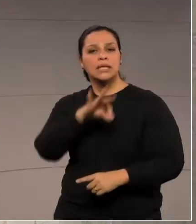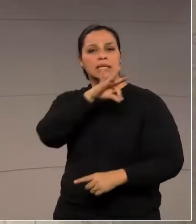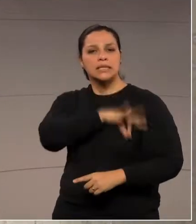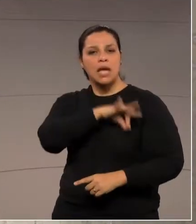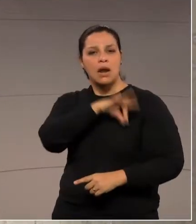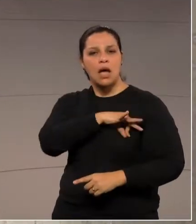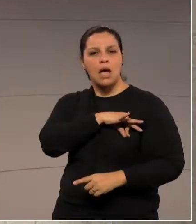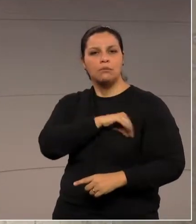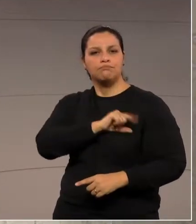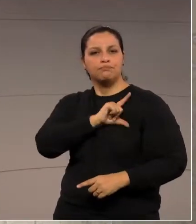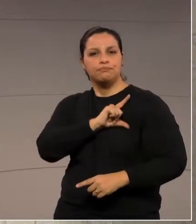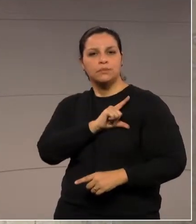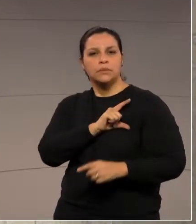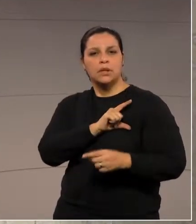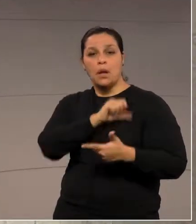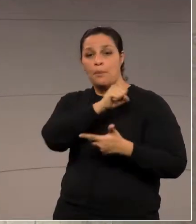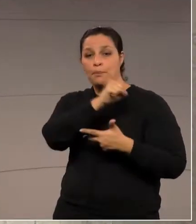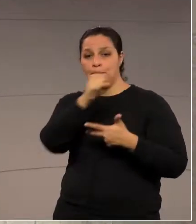dos outros poderes